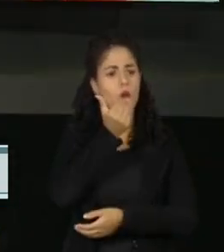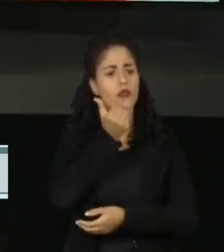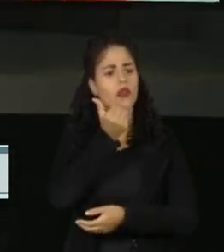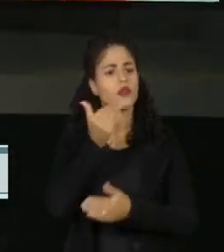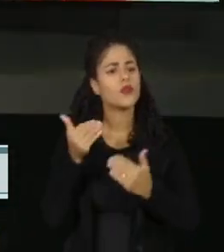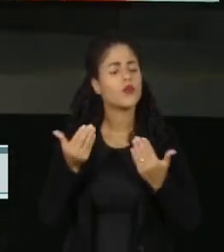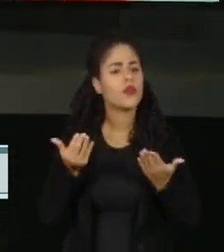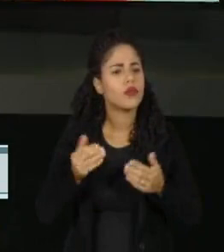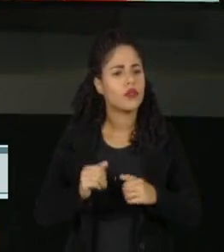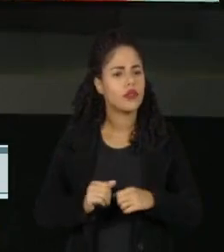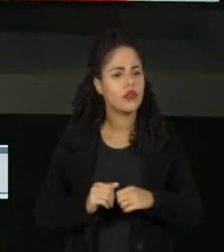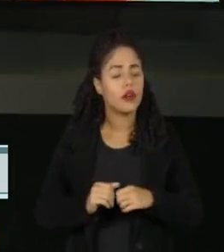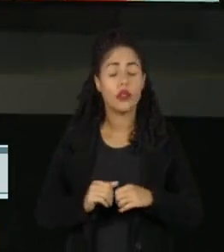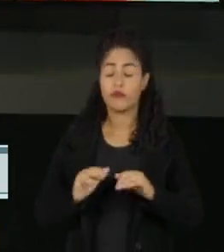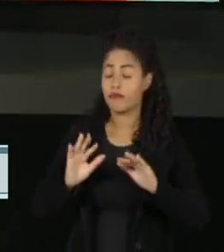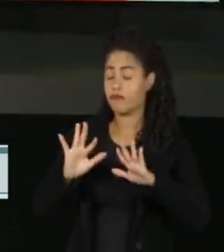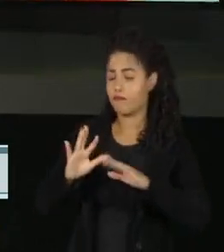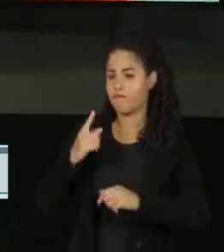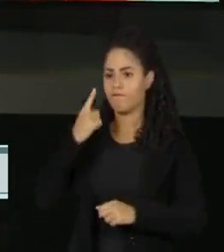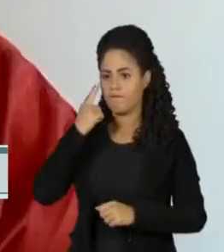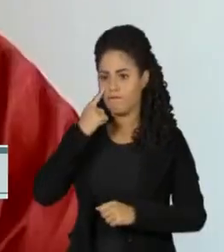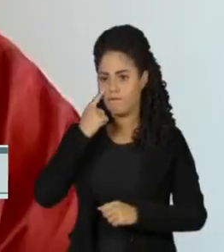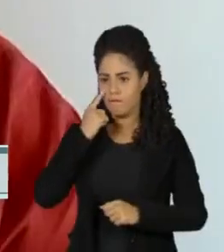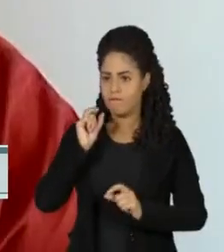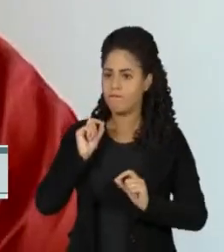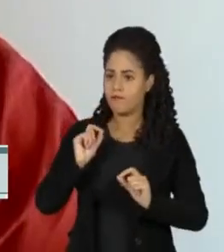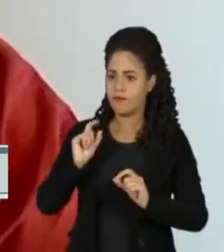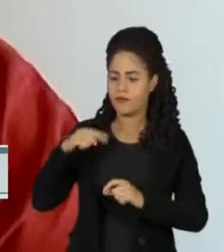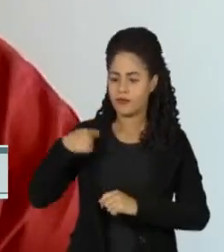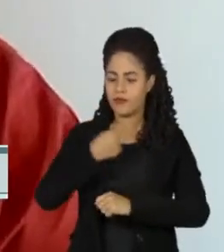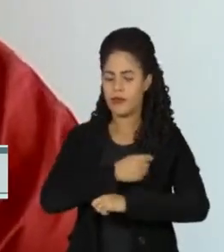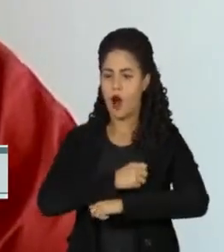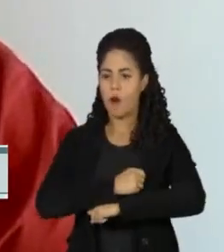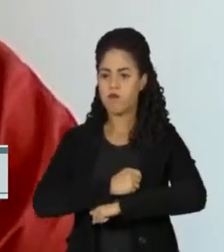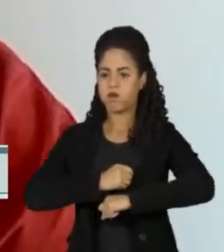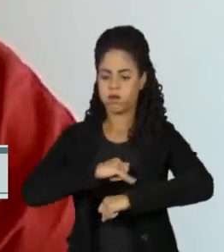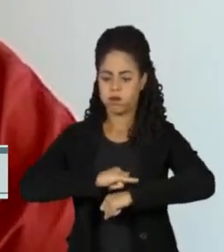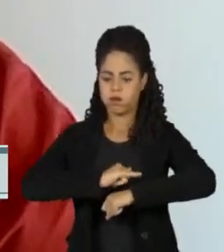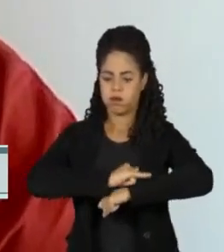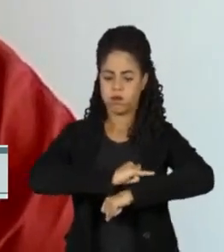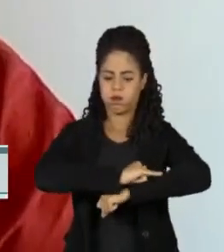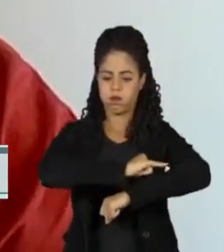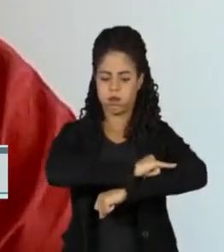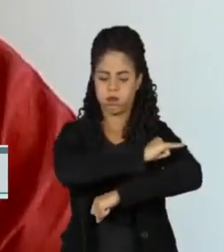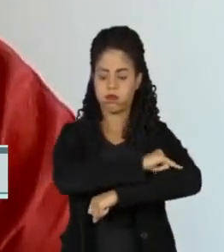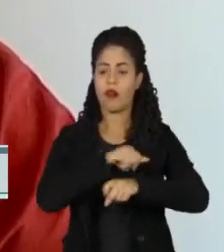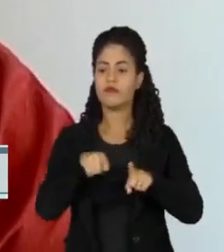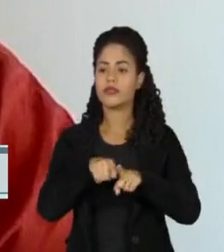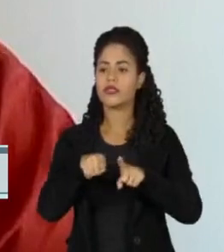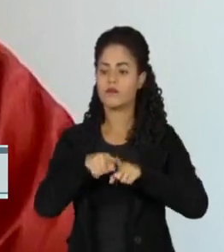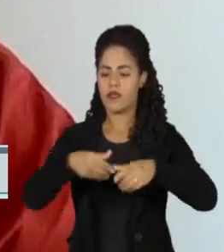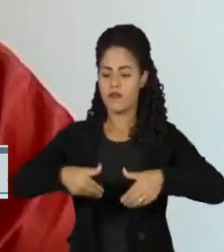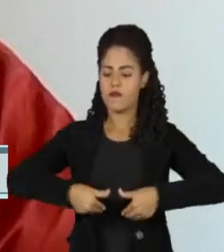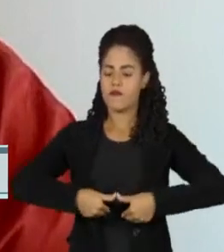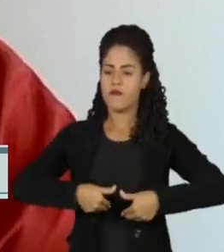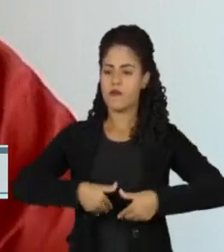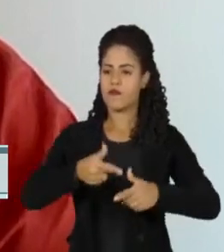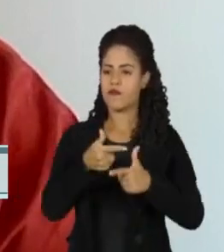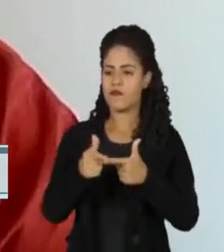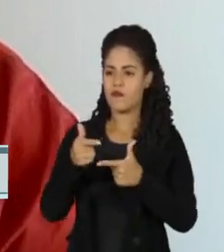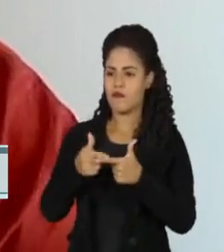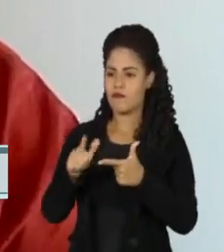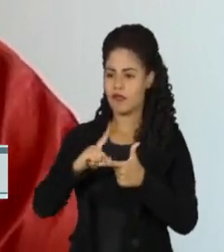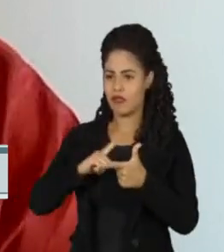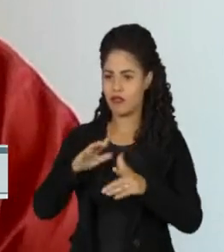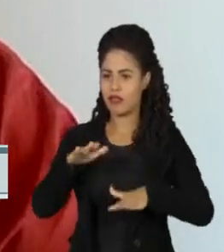É difícil, né? Porque quando a gente fala de, tanto de obesidade quanto da fome, a gente está falando às vezes de problemas que são estruturais, né?